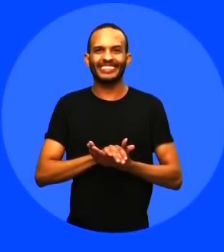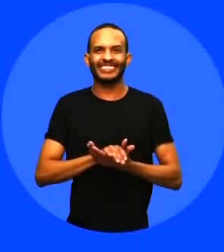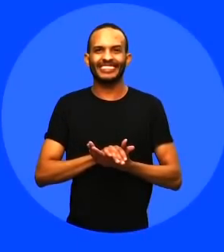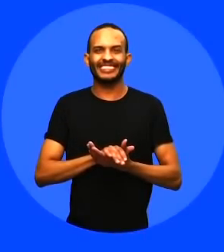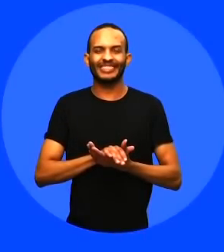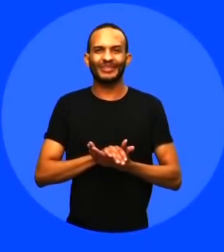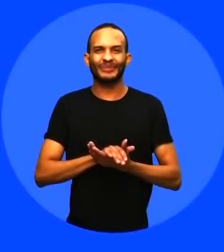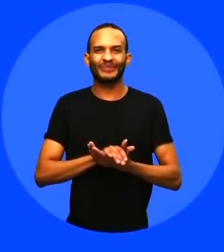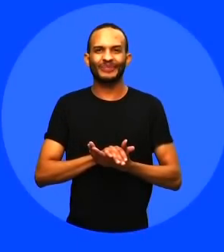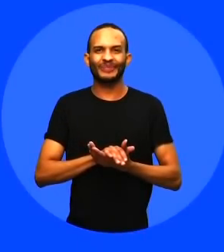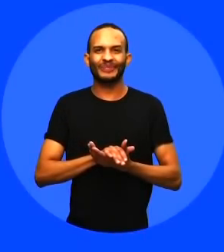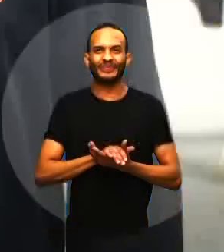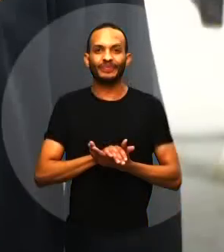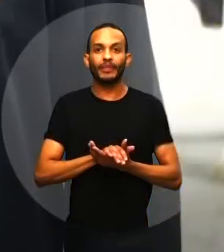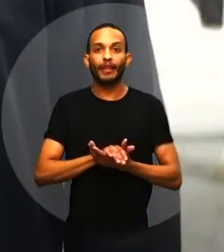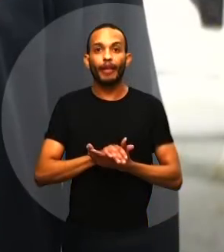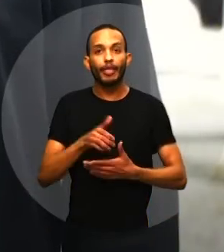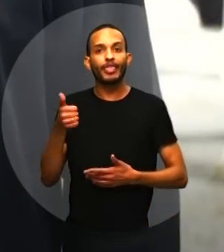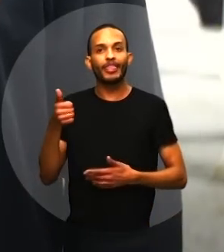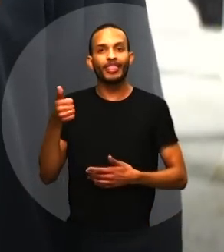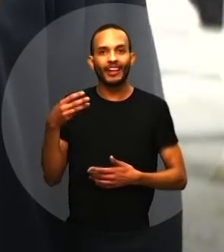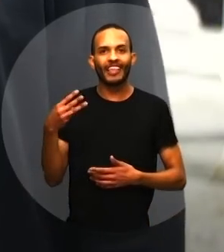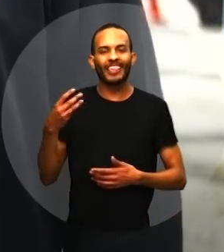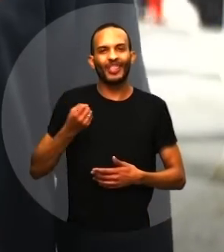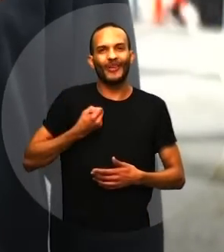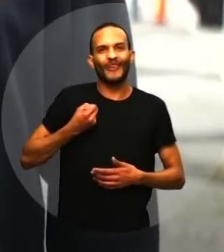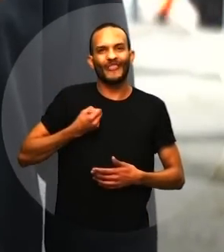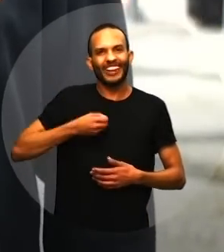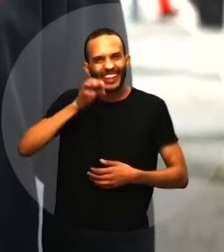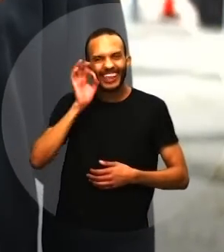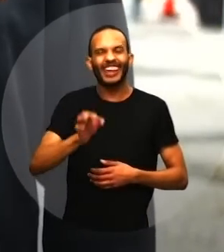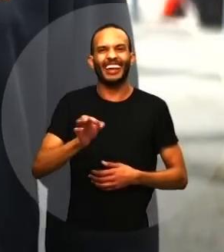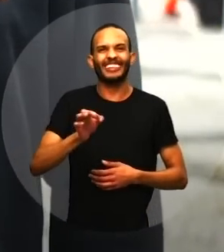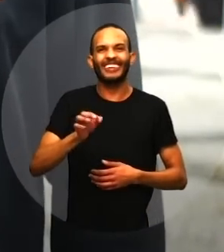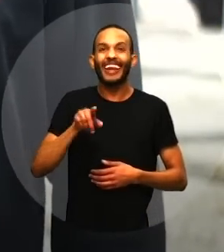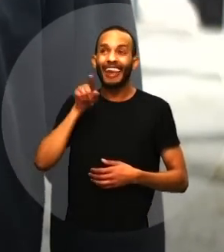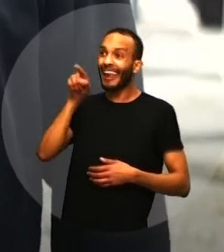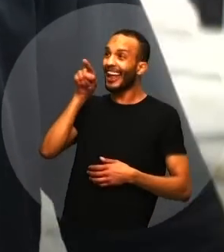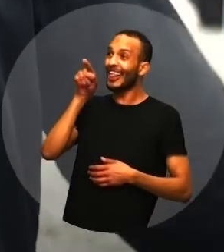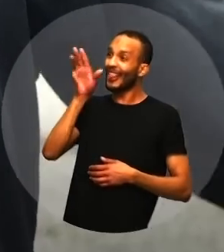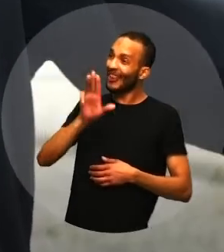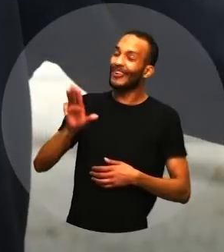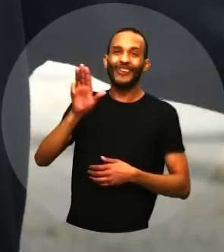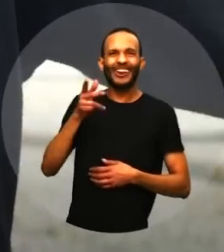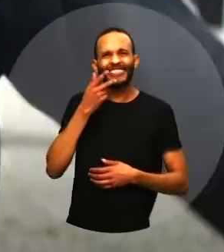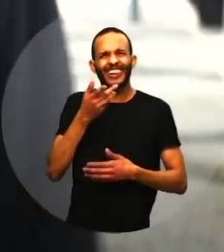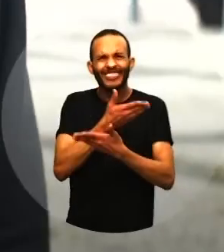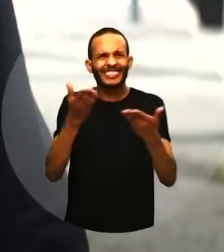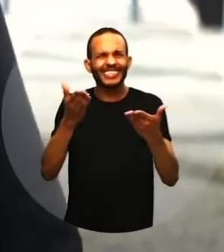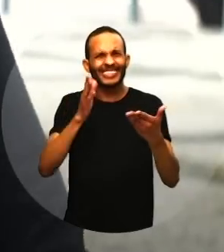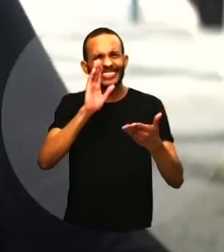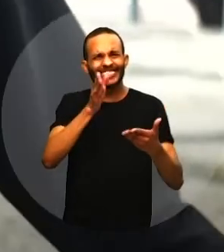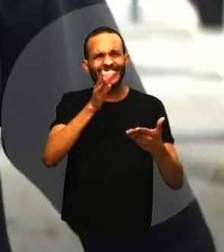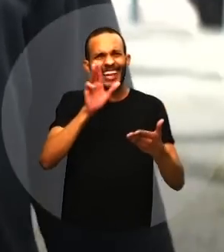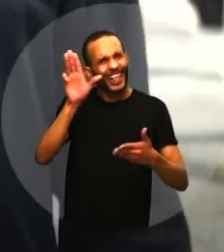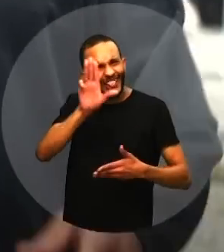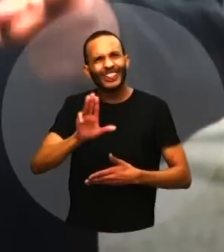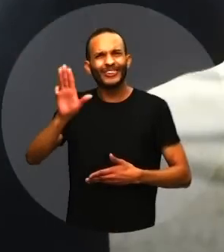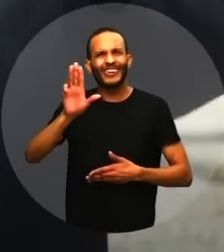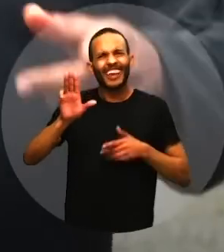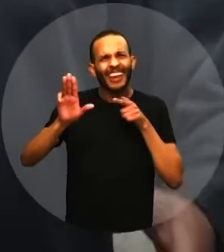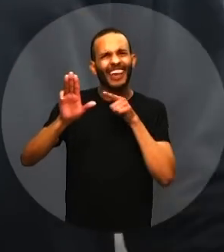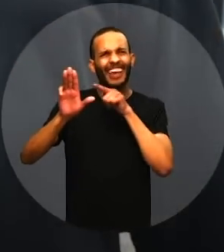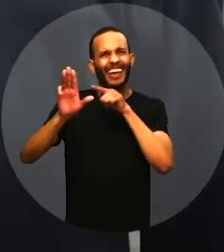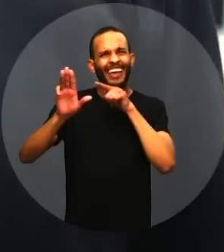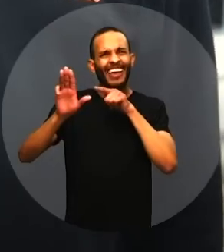Lula lá É 13 Olha lá Olha lá Lula Lula É Lula, pô Tá te falando É Lula